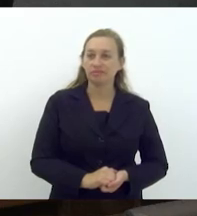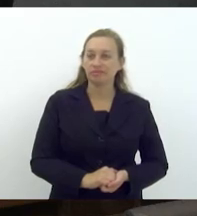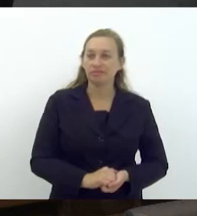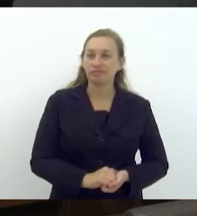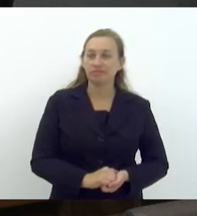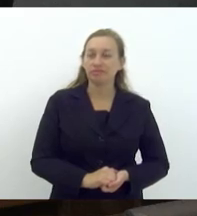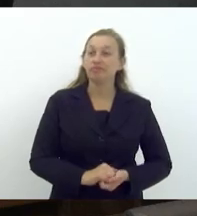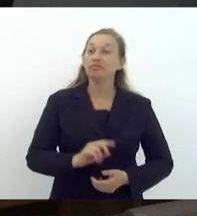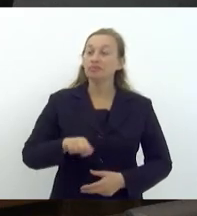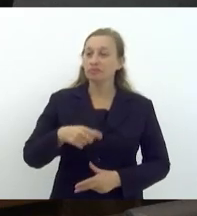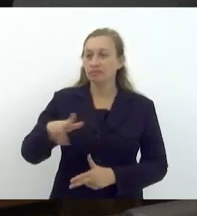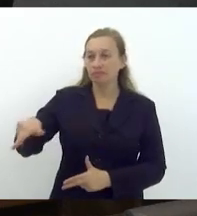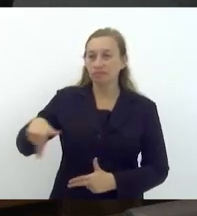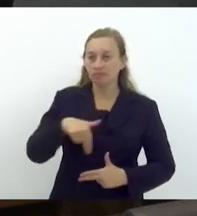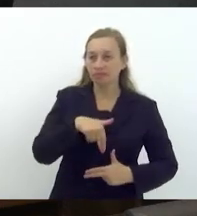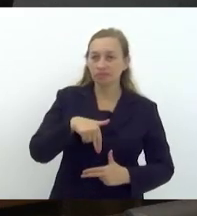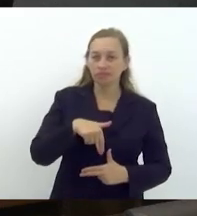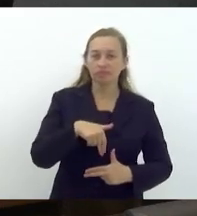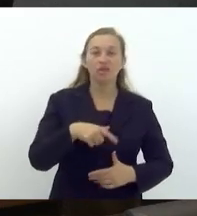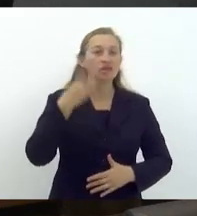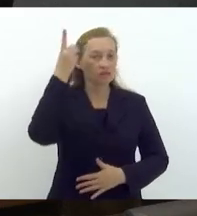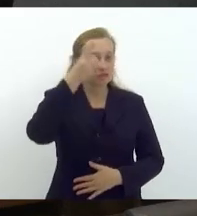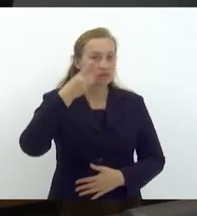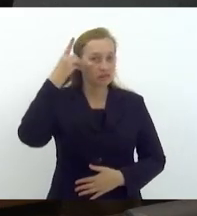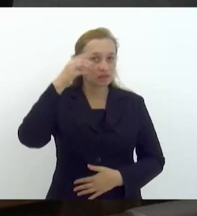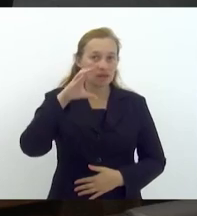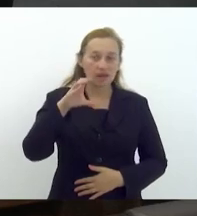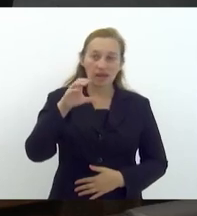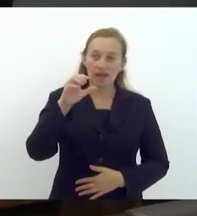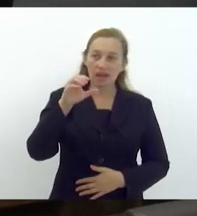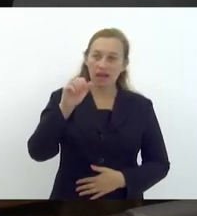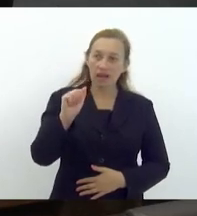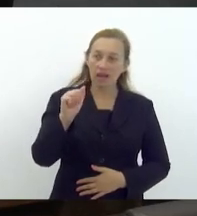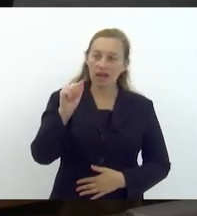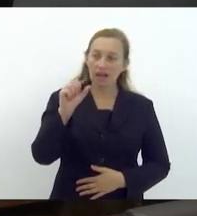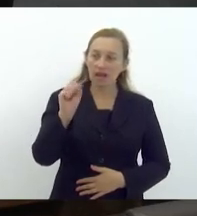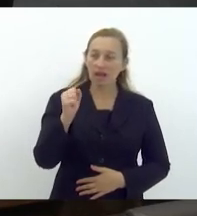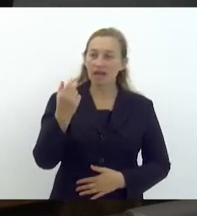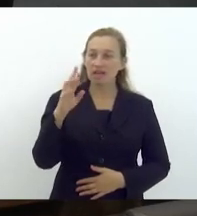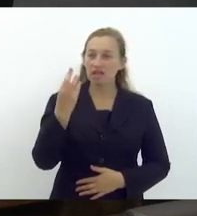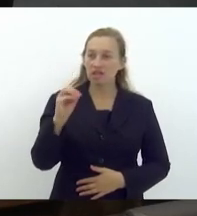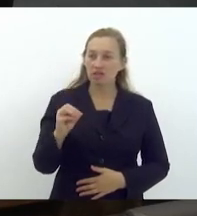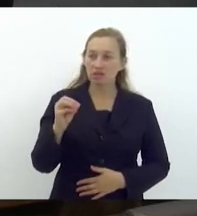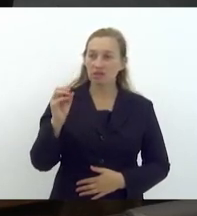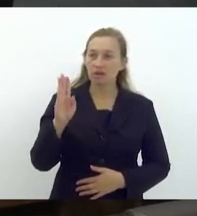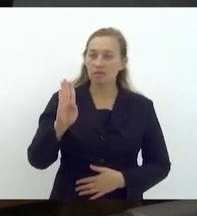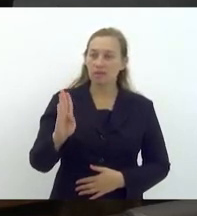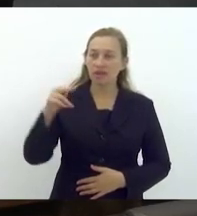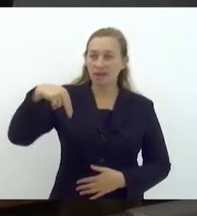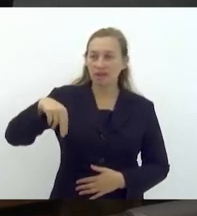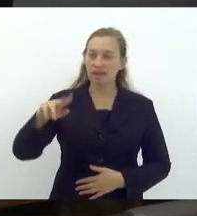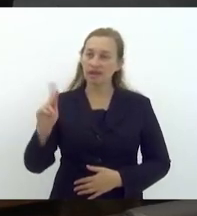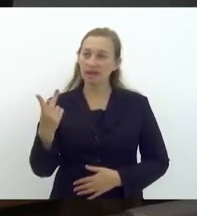Próximo orador inscrito, o nobre deputado Carlinhos, do BNH.